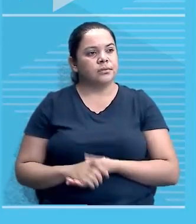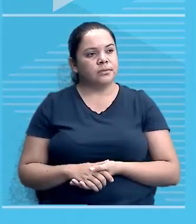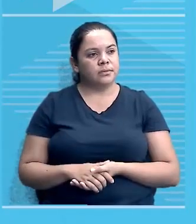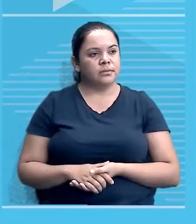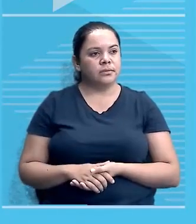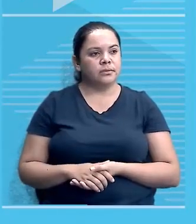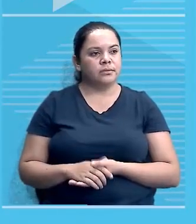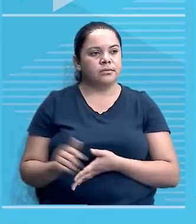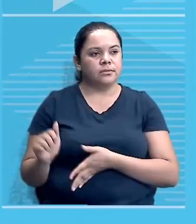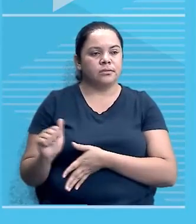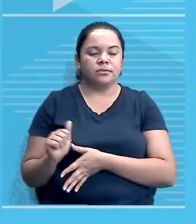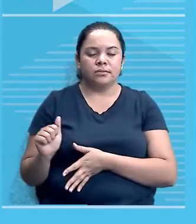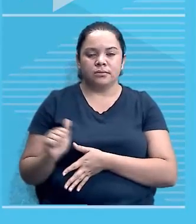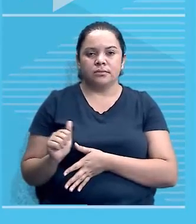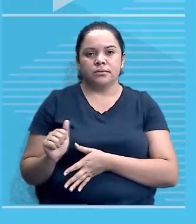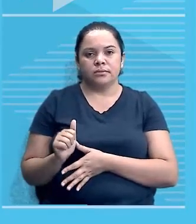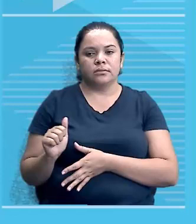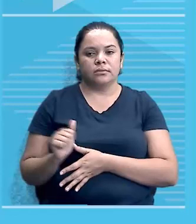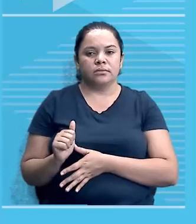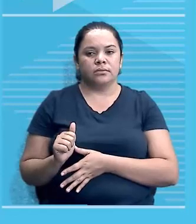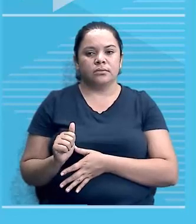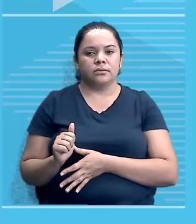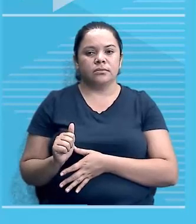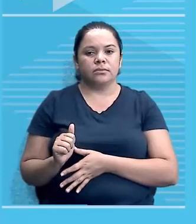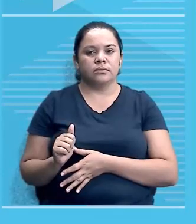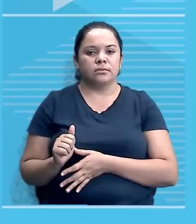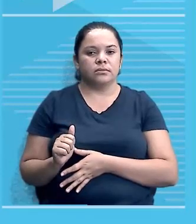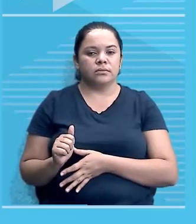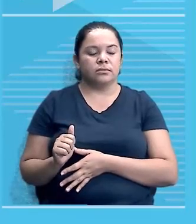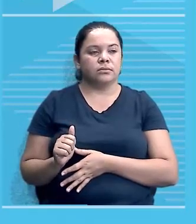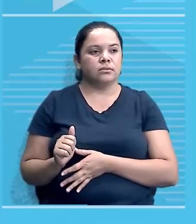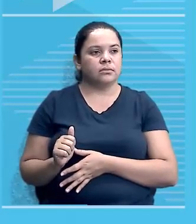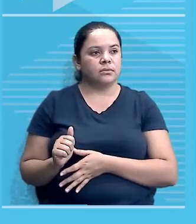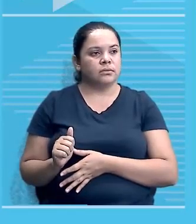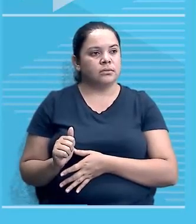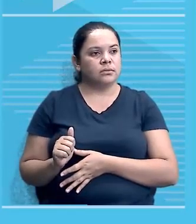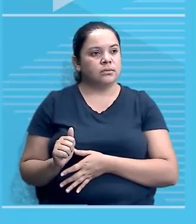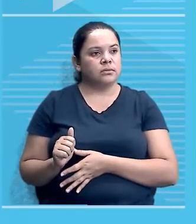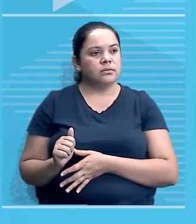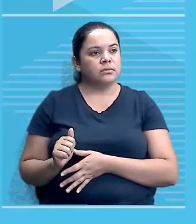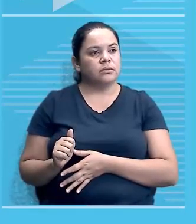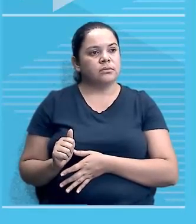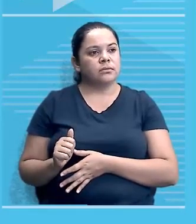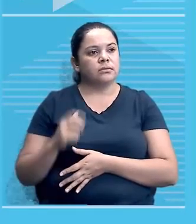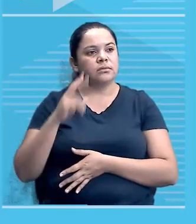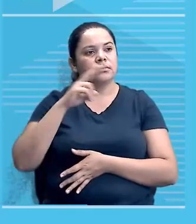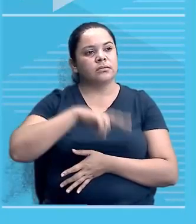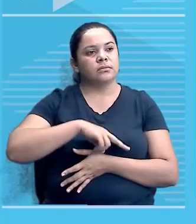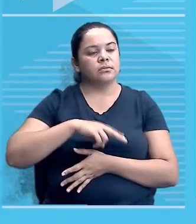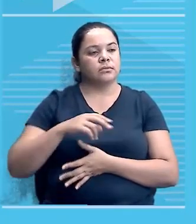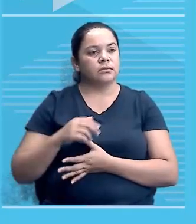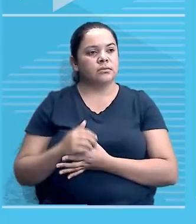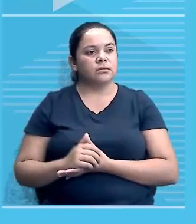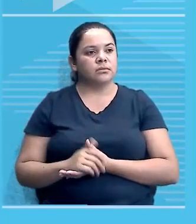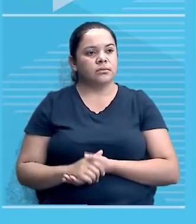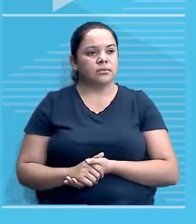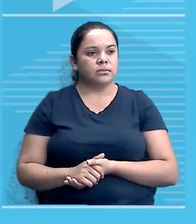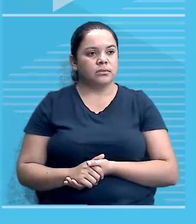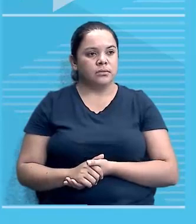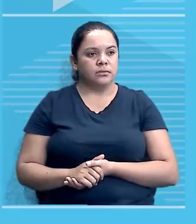em dois blocos ideológicos distintos, bem como a política de equilíbrio resultante, foi fator de